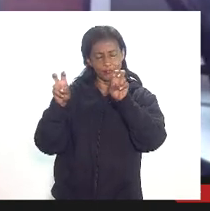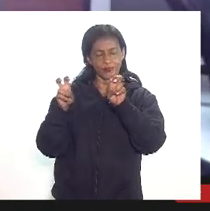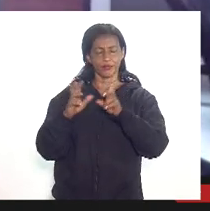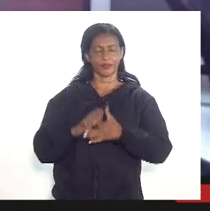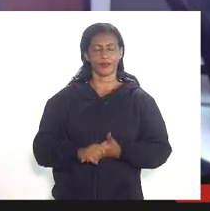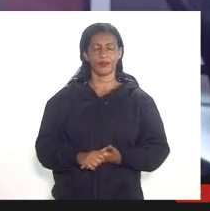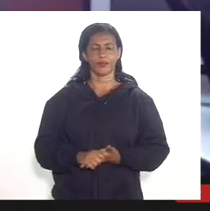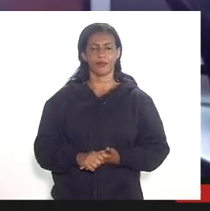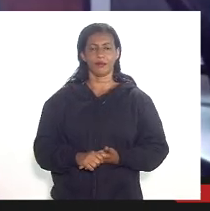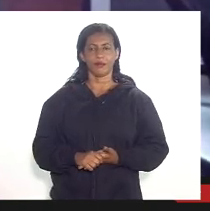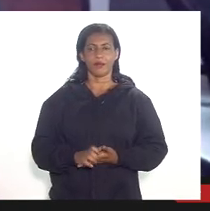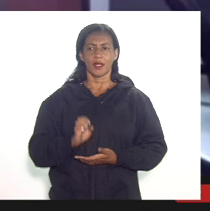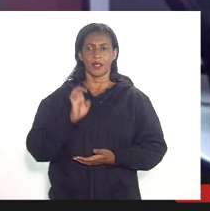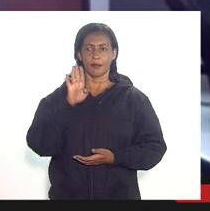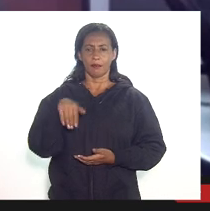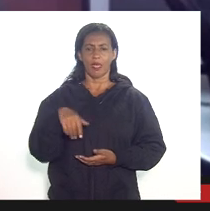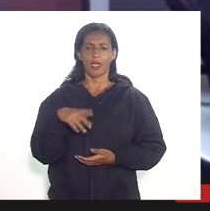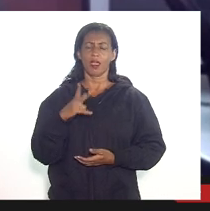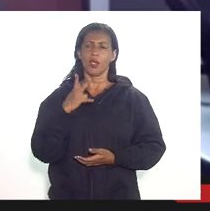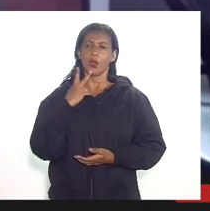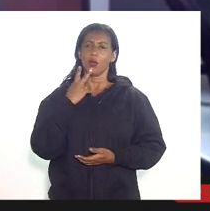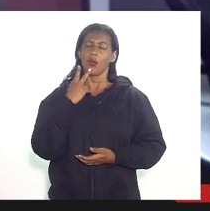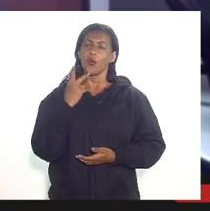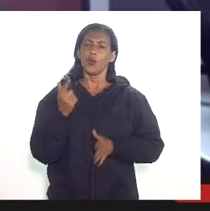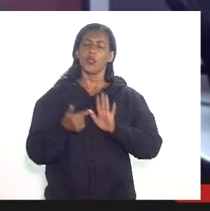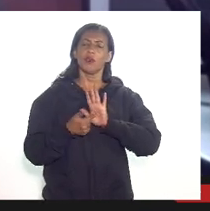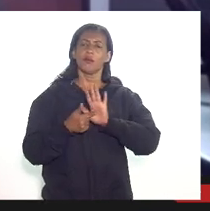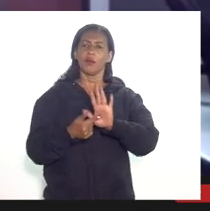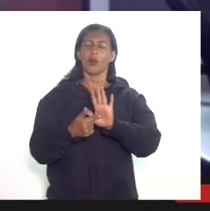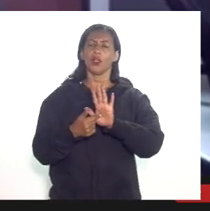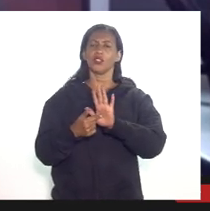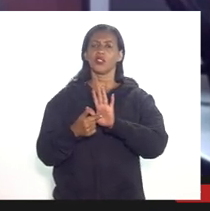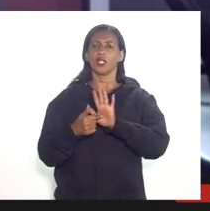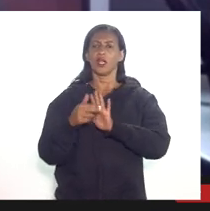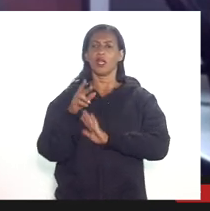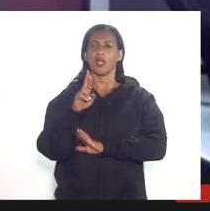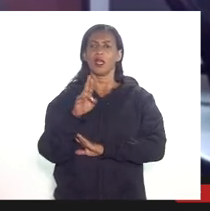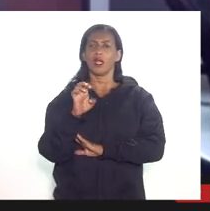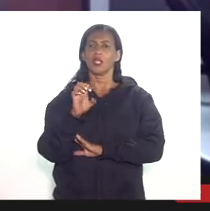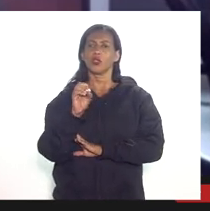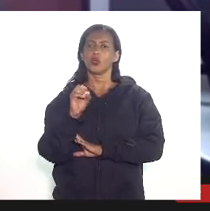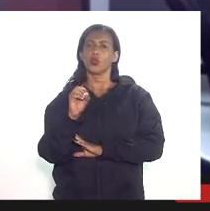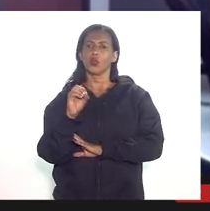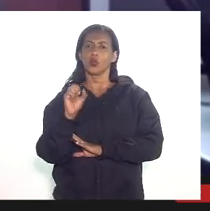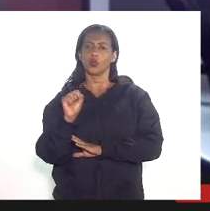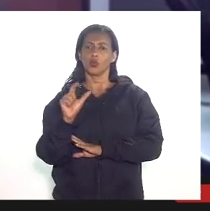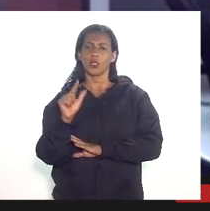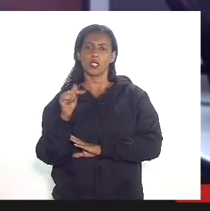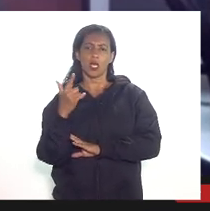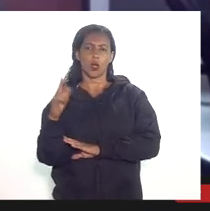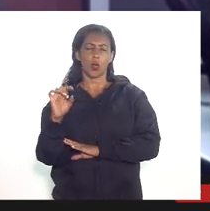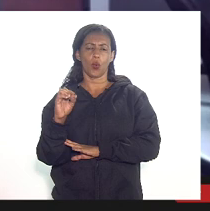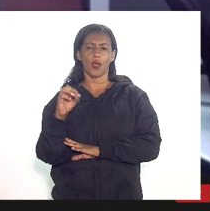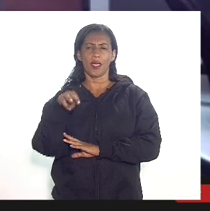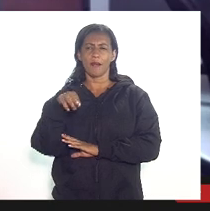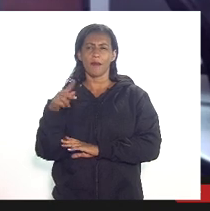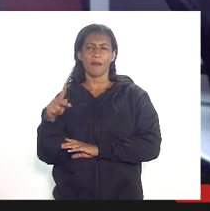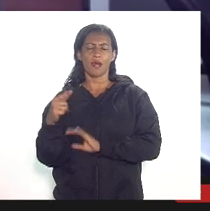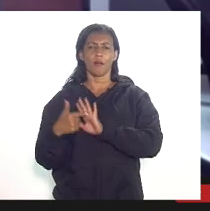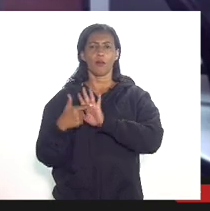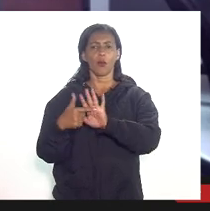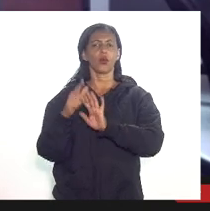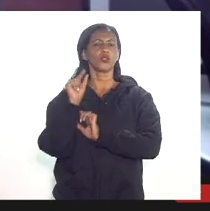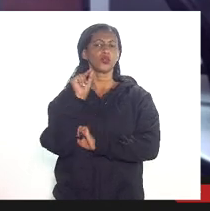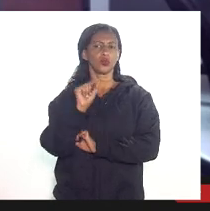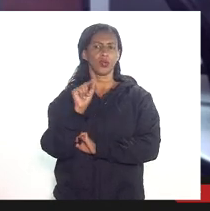Bem o que que diz então o que prevê a resolução ANP 12 de 2014 a resolução ANP ela permite a